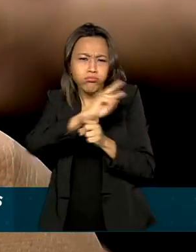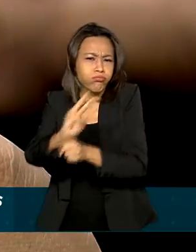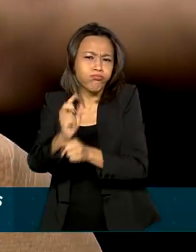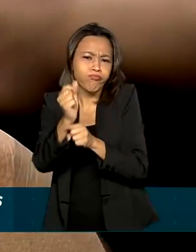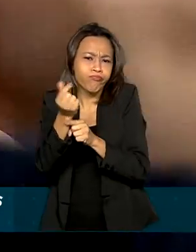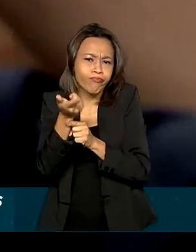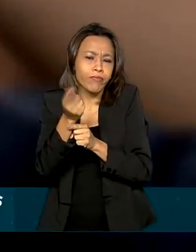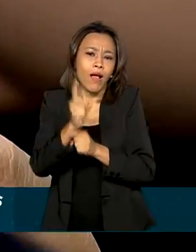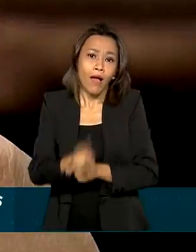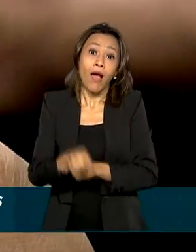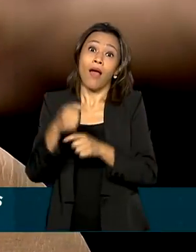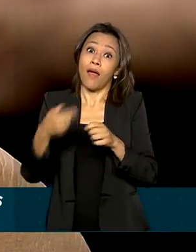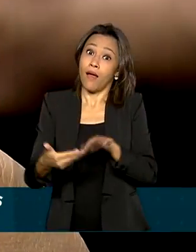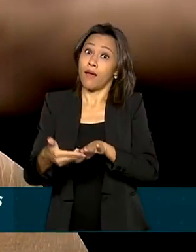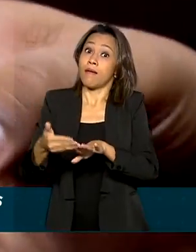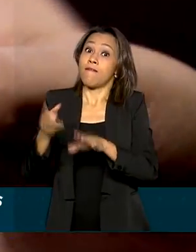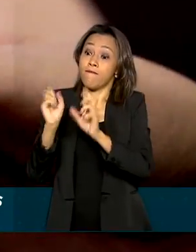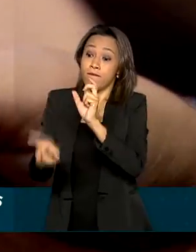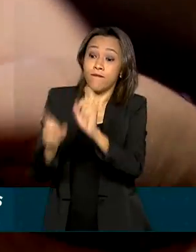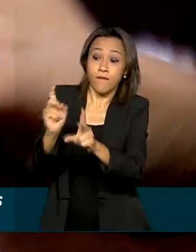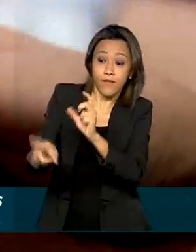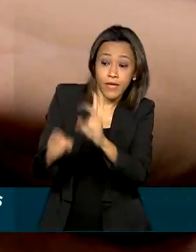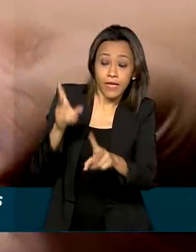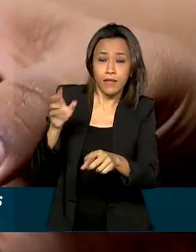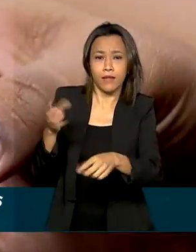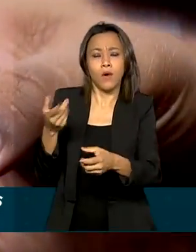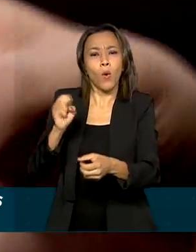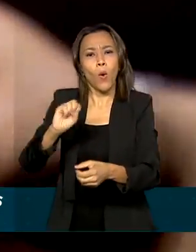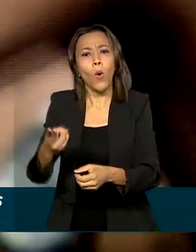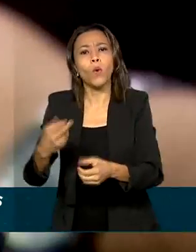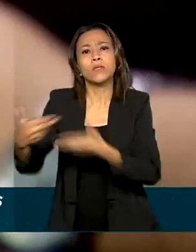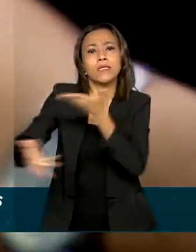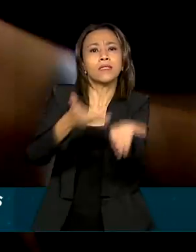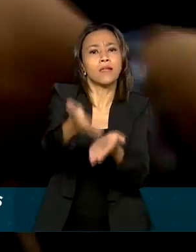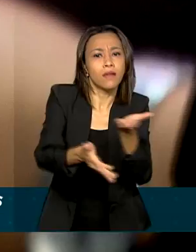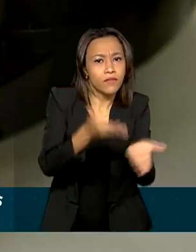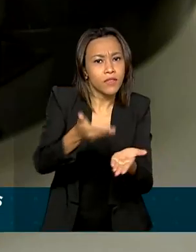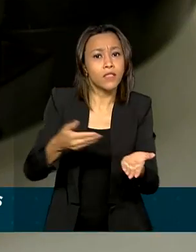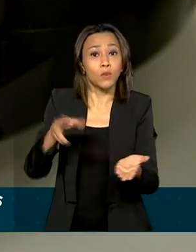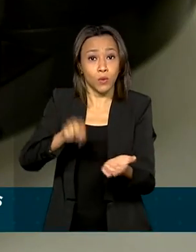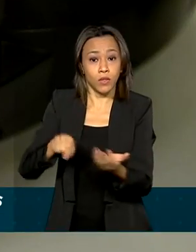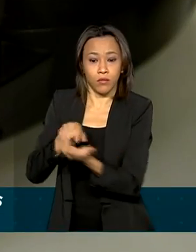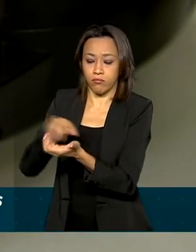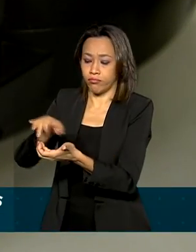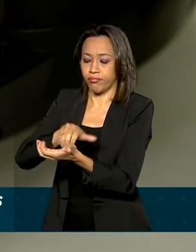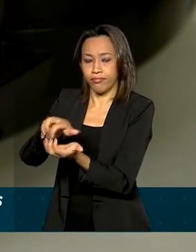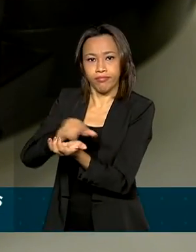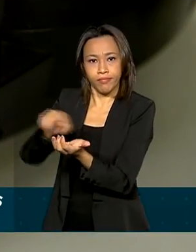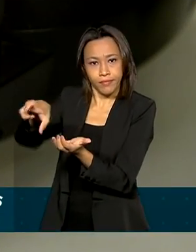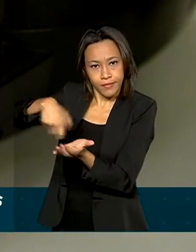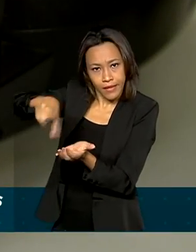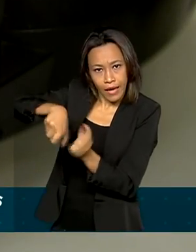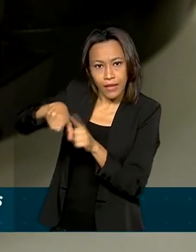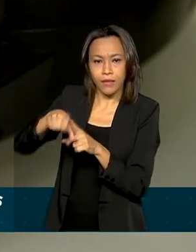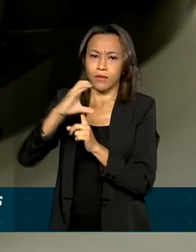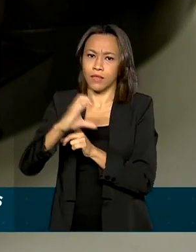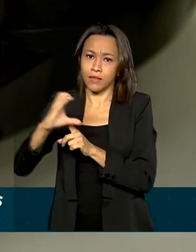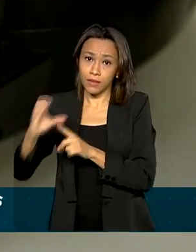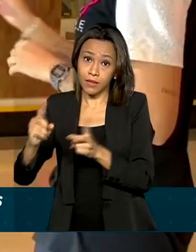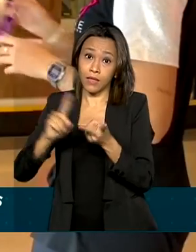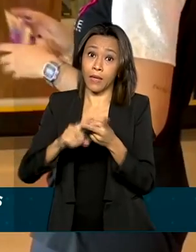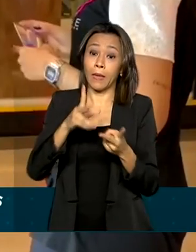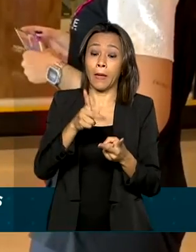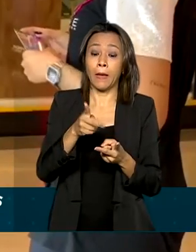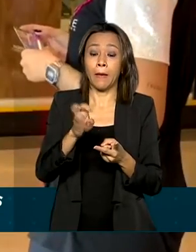preciso ter realizado vendas de bens ou prestado serviços por meio de máquinas de cartão de crédito, débito ou pré